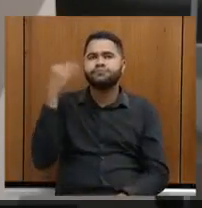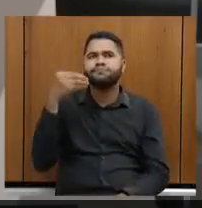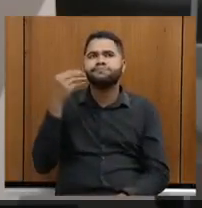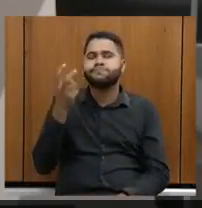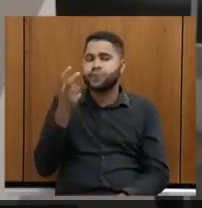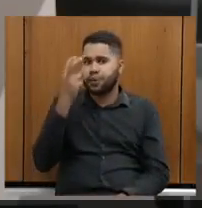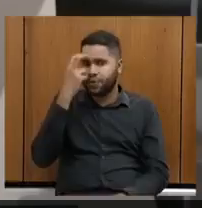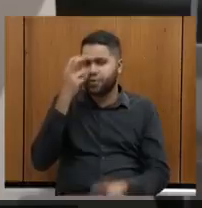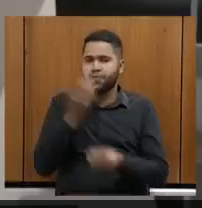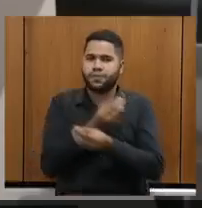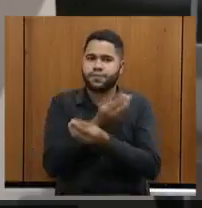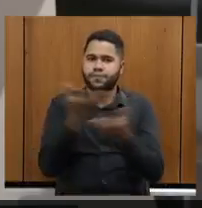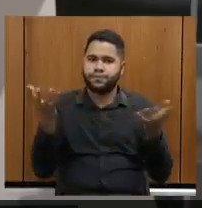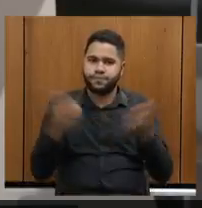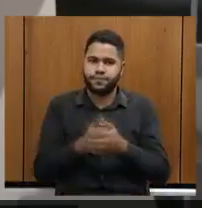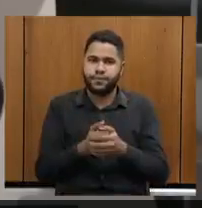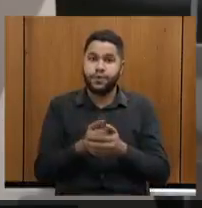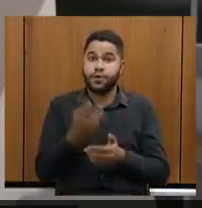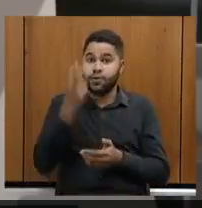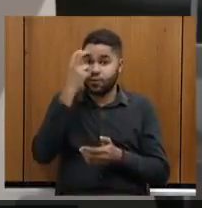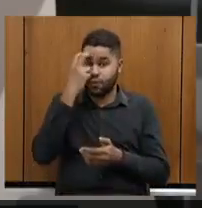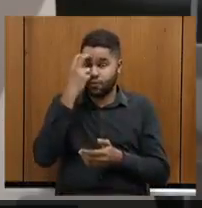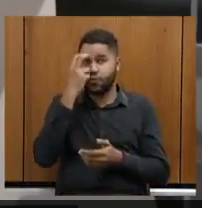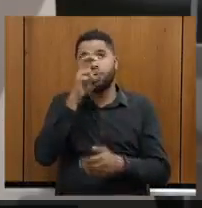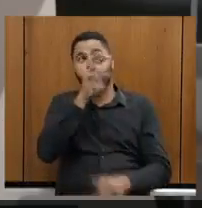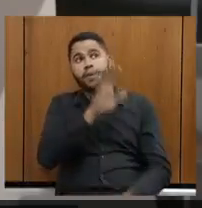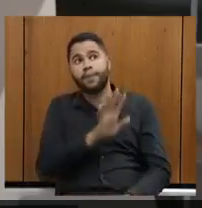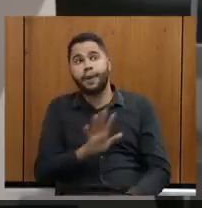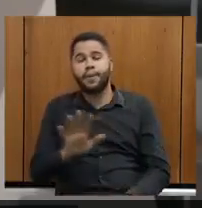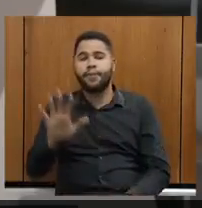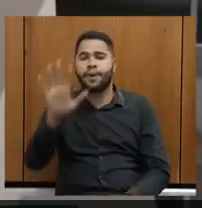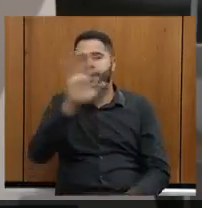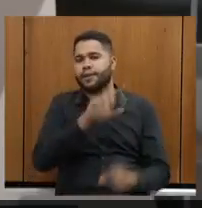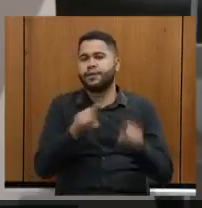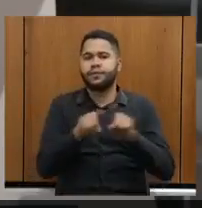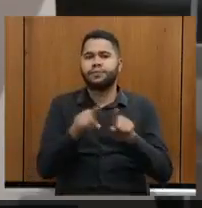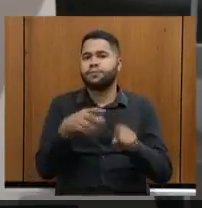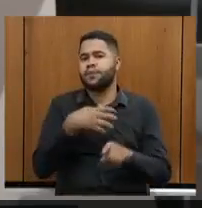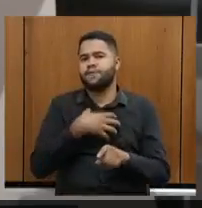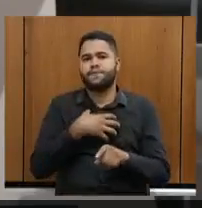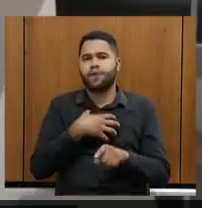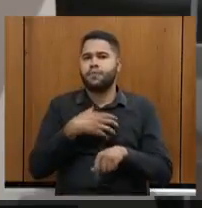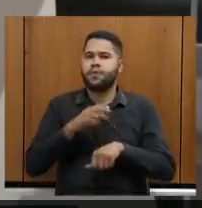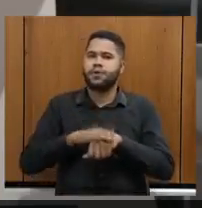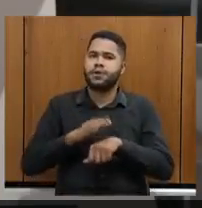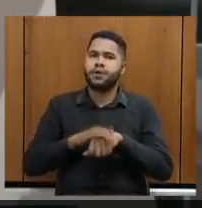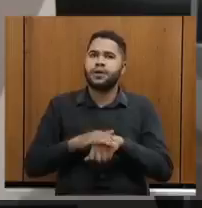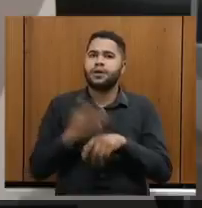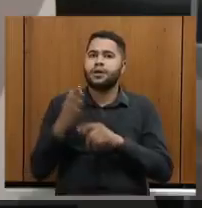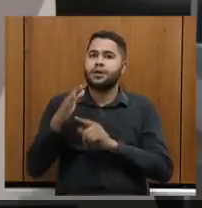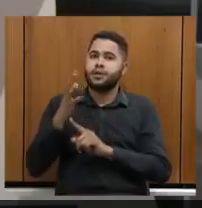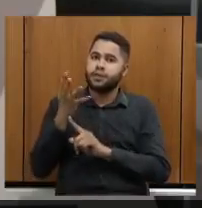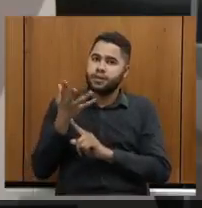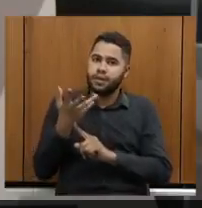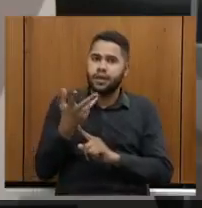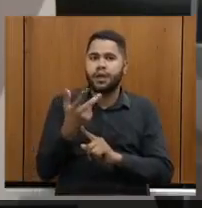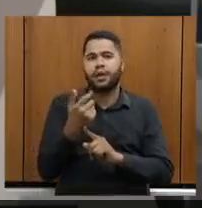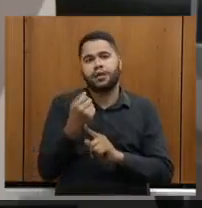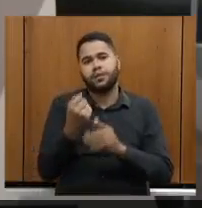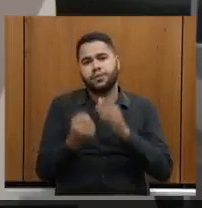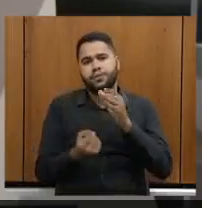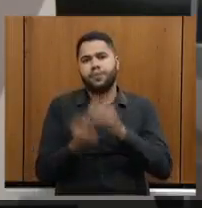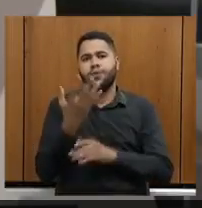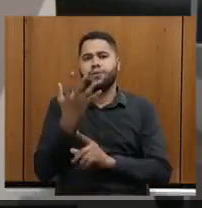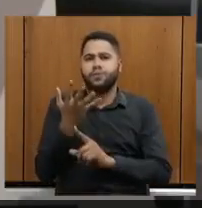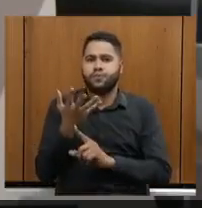cultura oferece. A cultura na sua forma ampla e na sua forma estrita também da arte, da produção cultural.